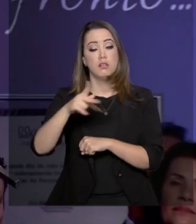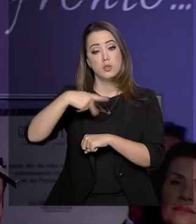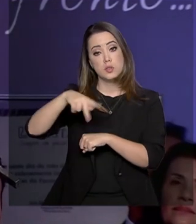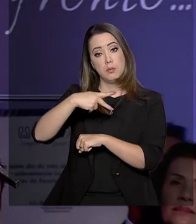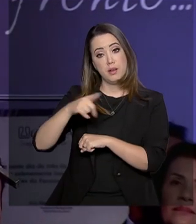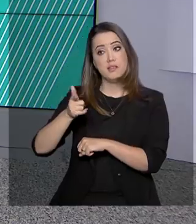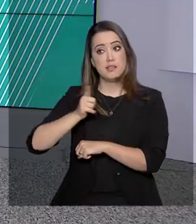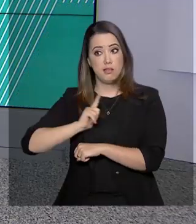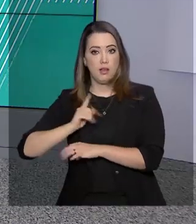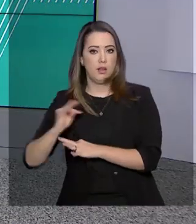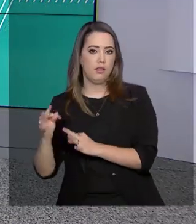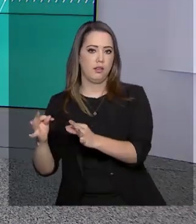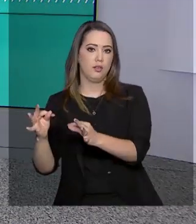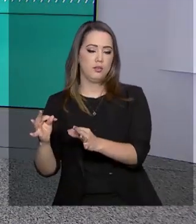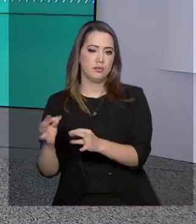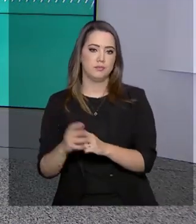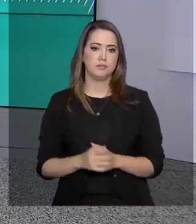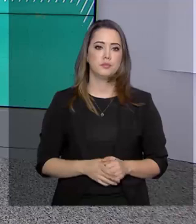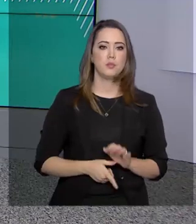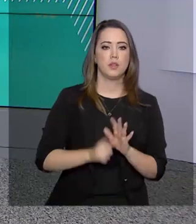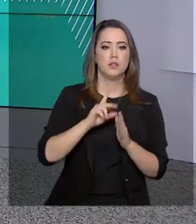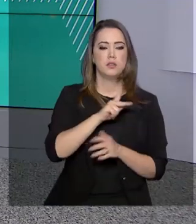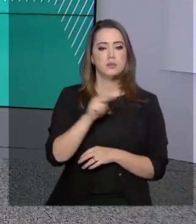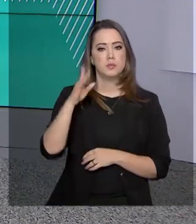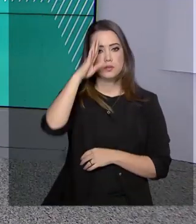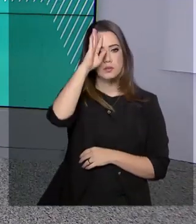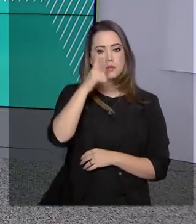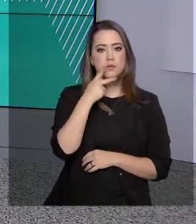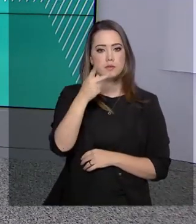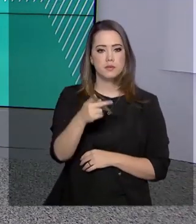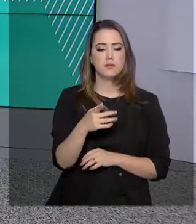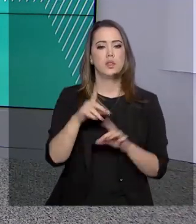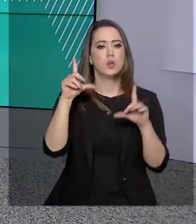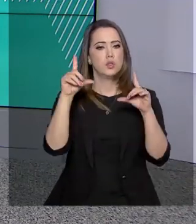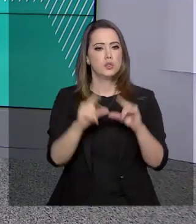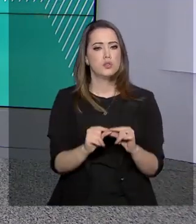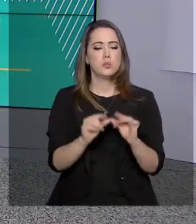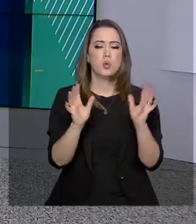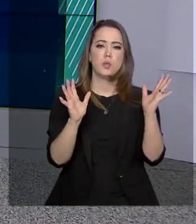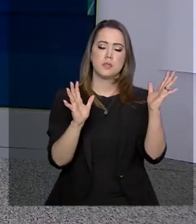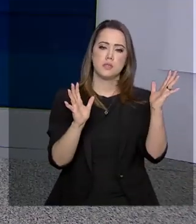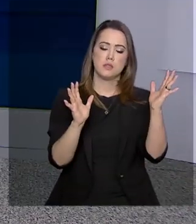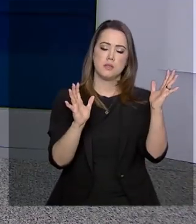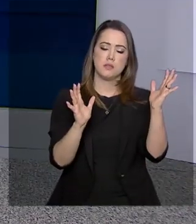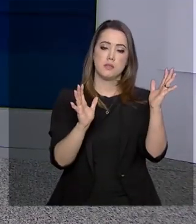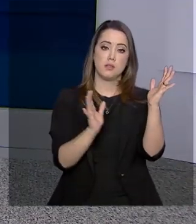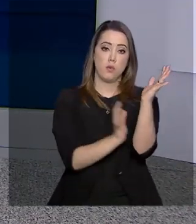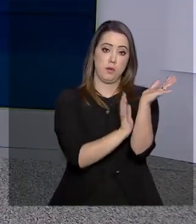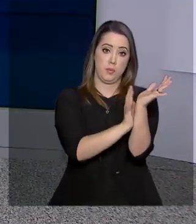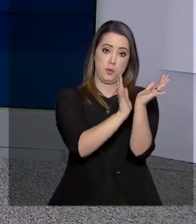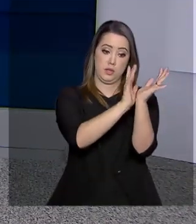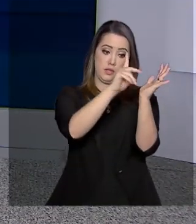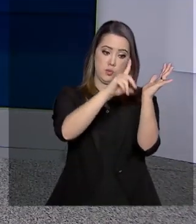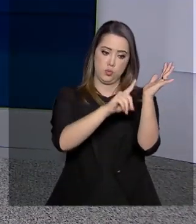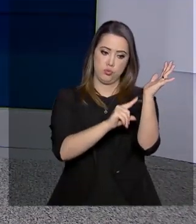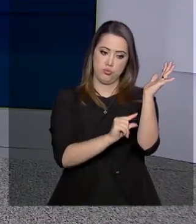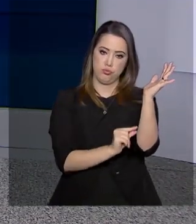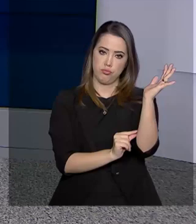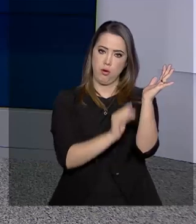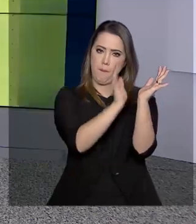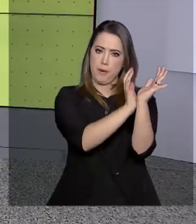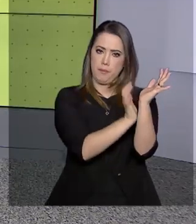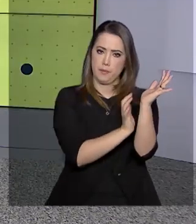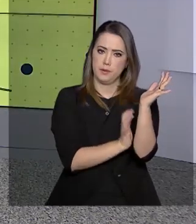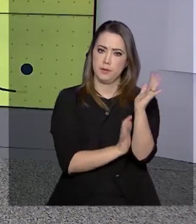que a detêm. E mais cedo, Bolsonaro voltou a defender a redução da burocracia para o empresariado brasileiro. Foi durante a